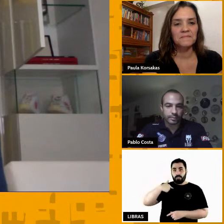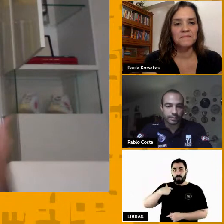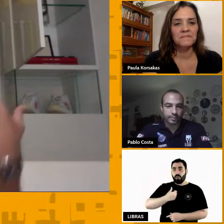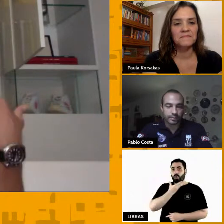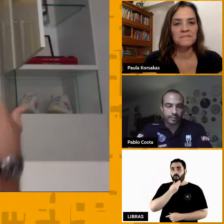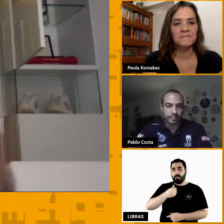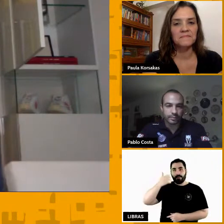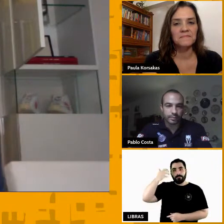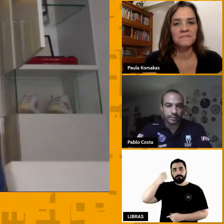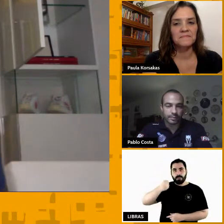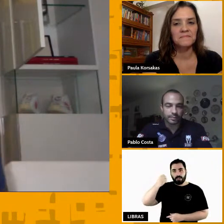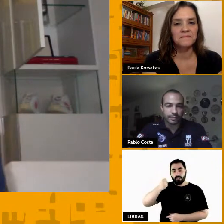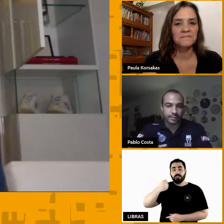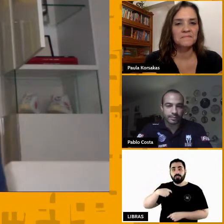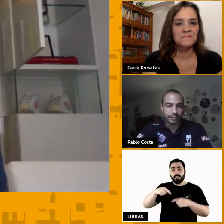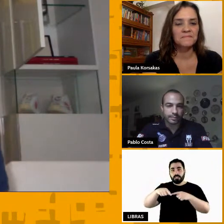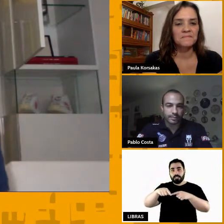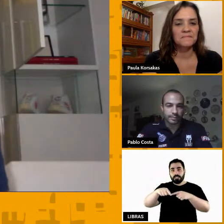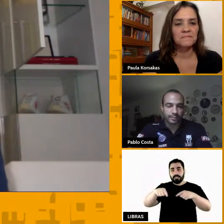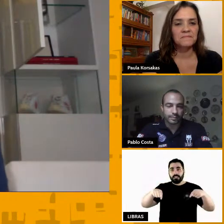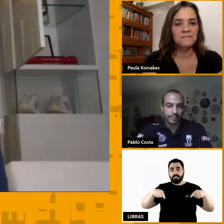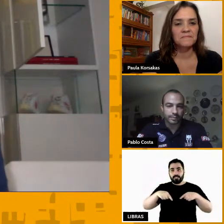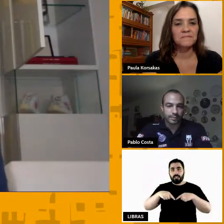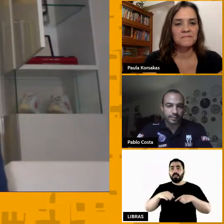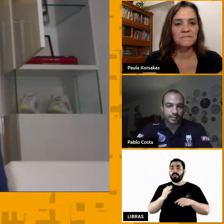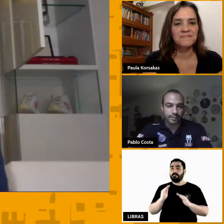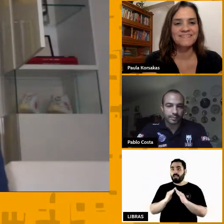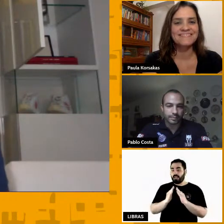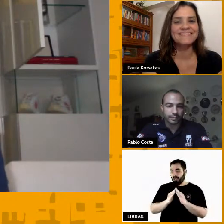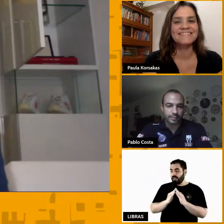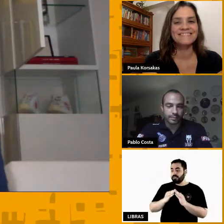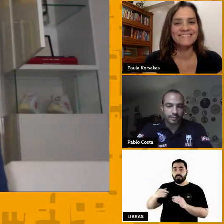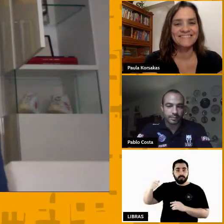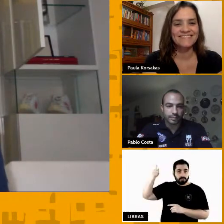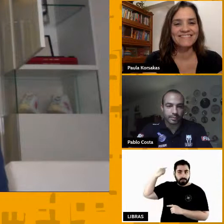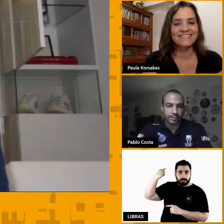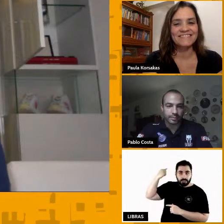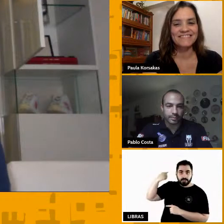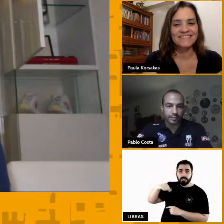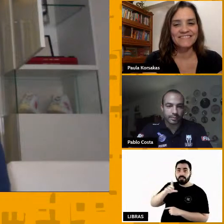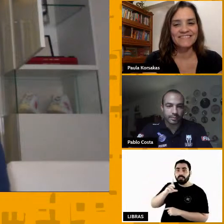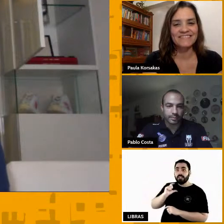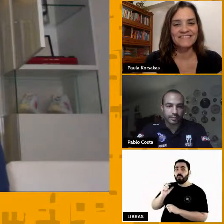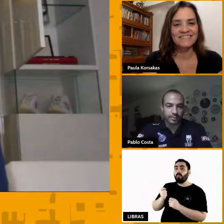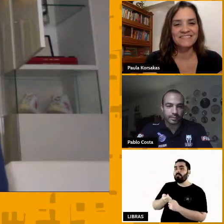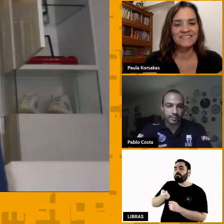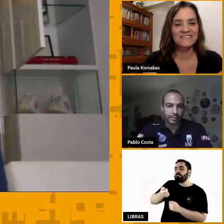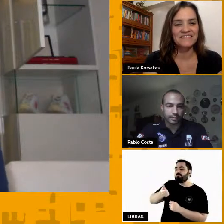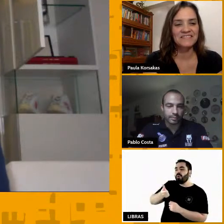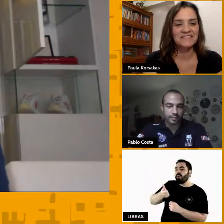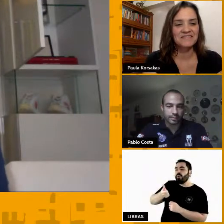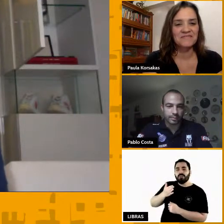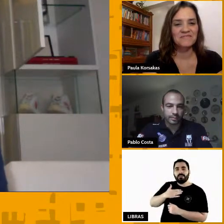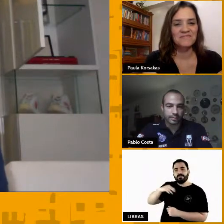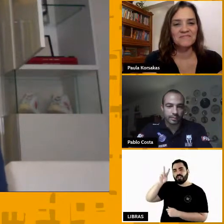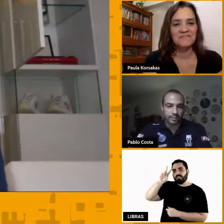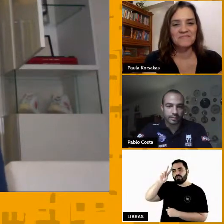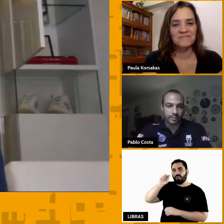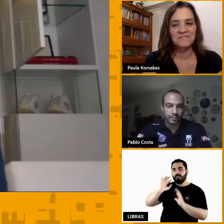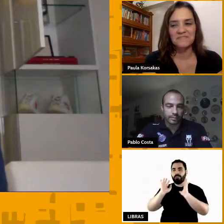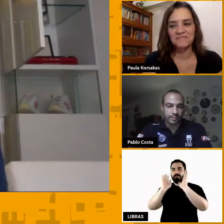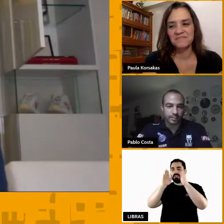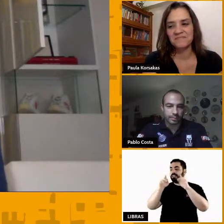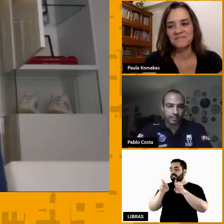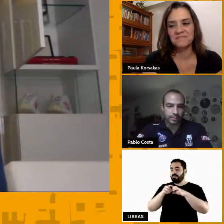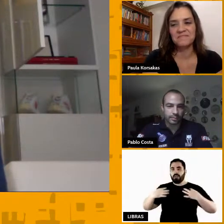casa, atrás de mim tem um pouquinho da minha história no basquete, uma camiseta da seleção brasileira autografada